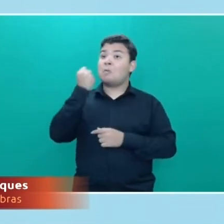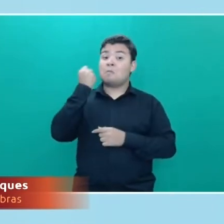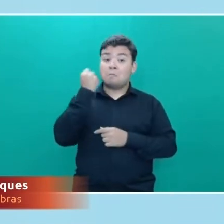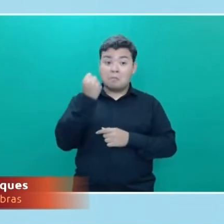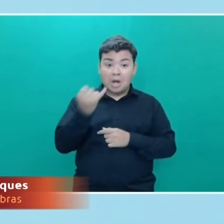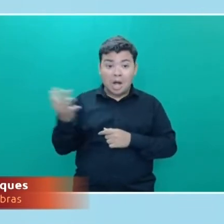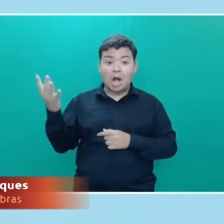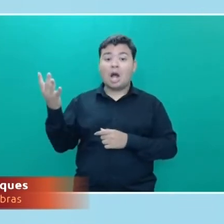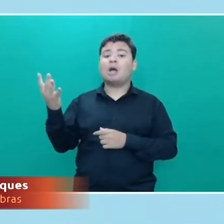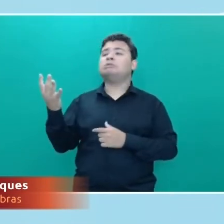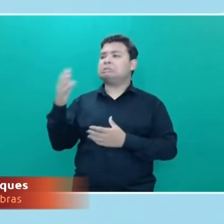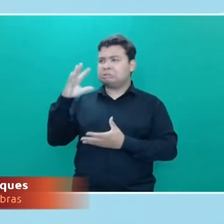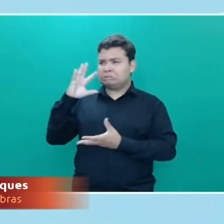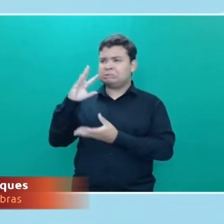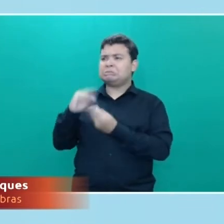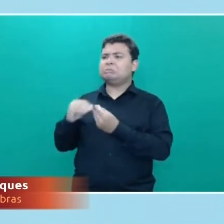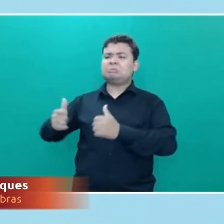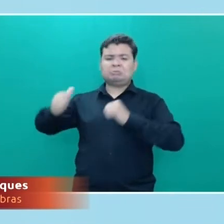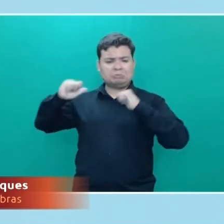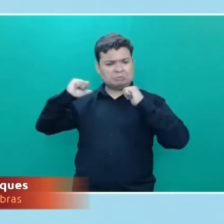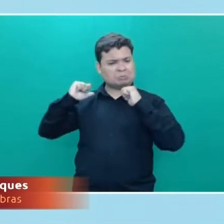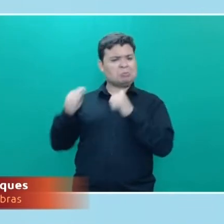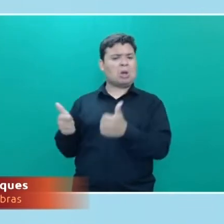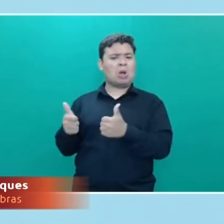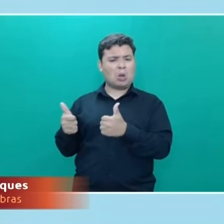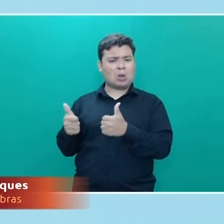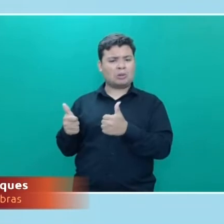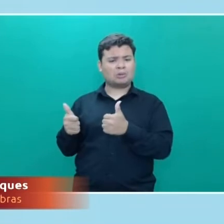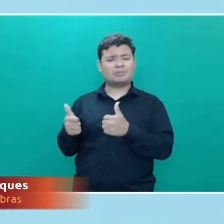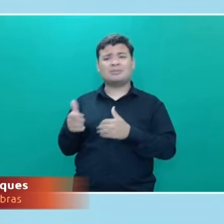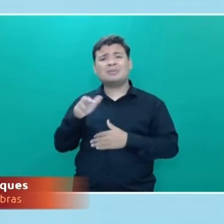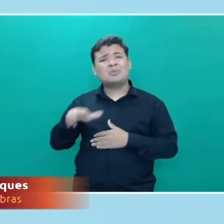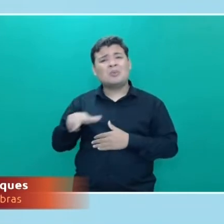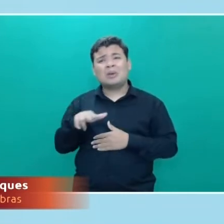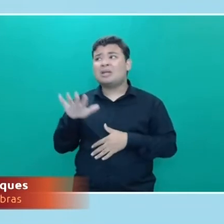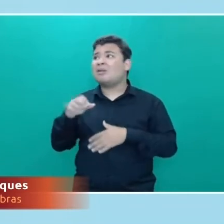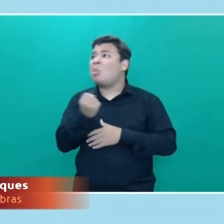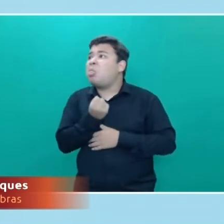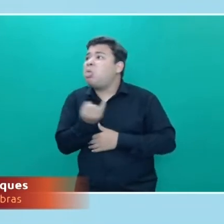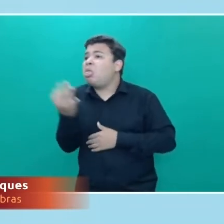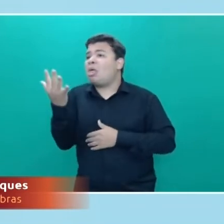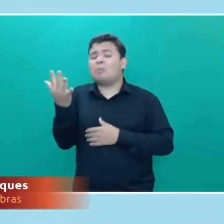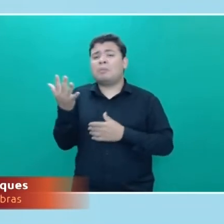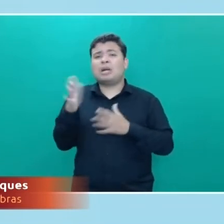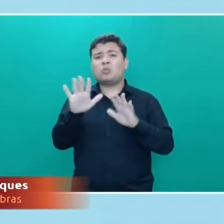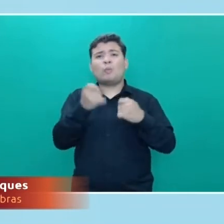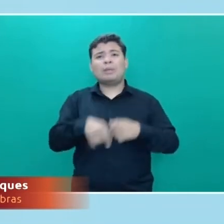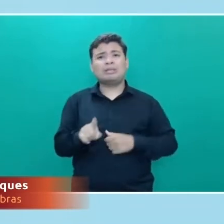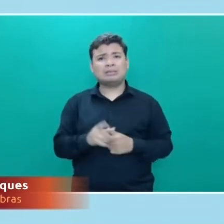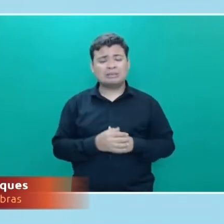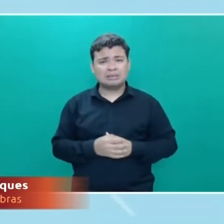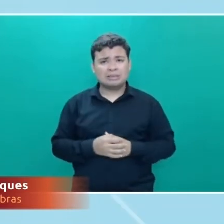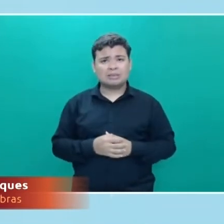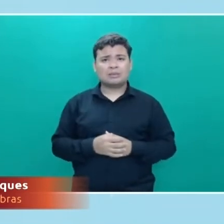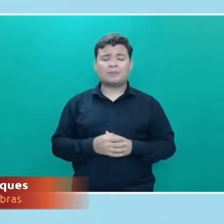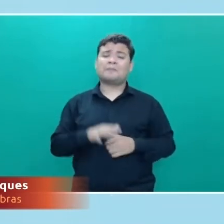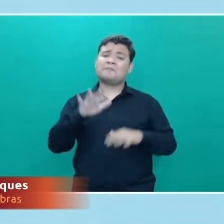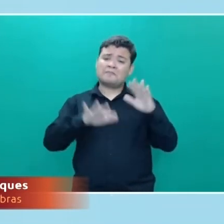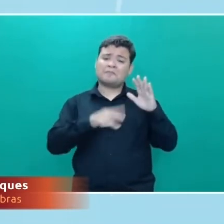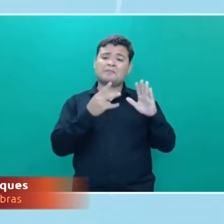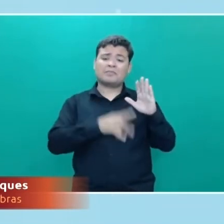dissesse qualidade, quando na verdade não diz. Então, as nossas leis, muitas vezes, elas até tentam